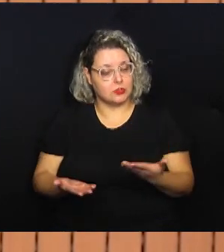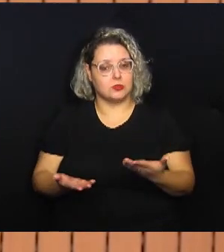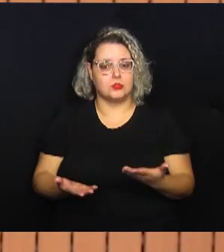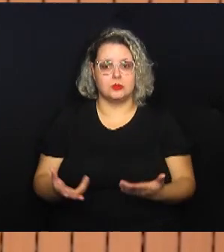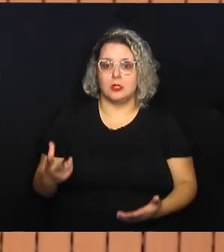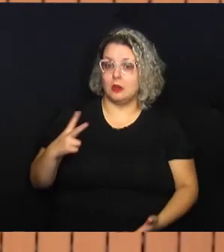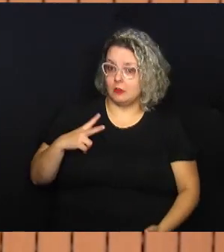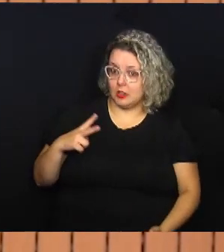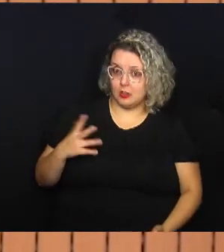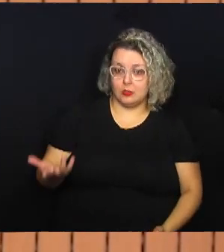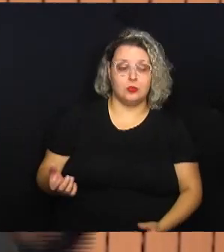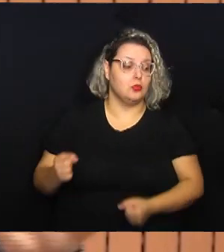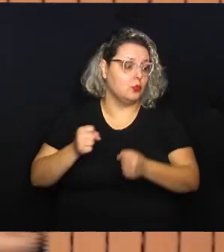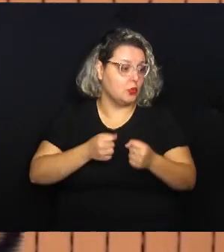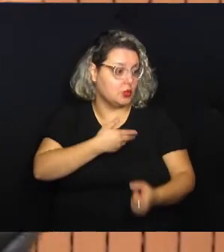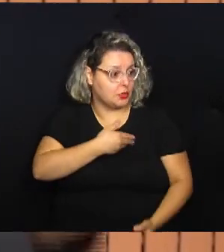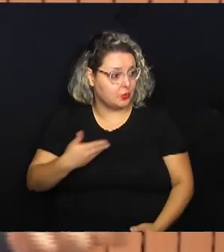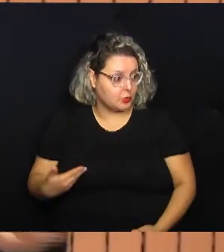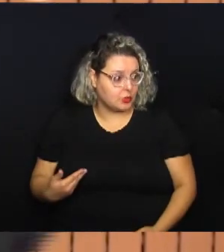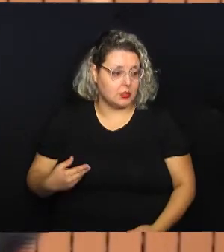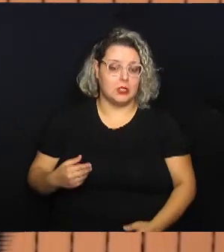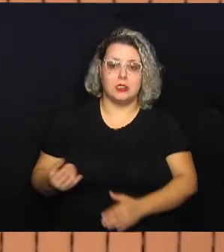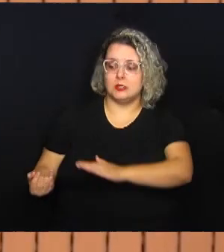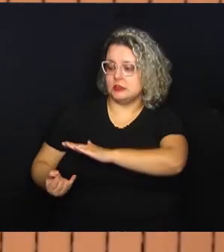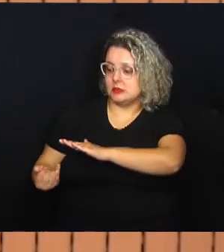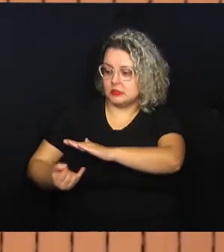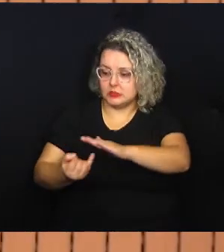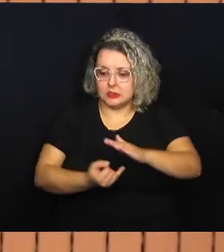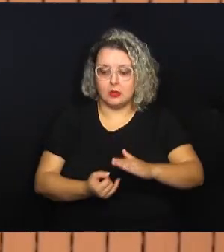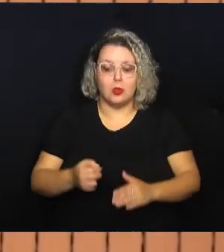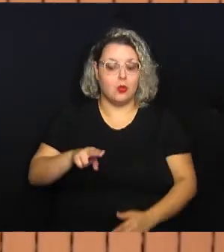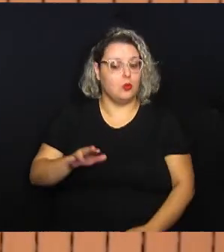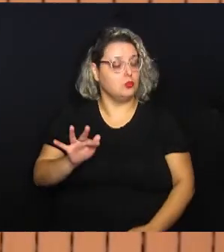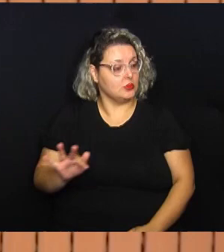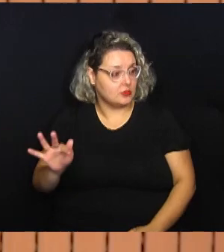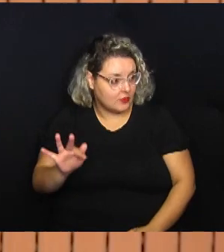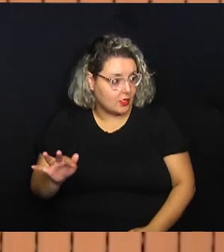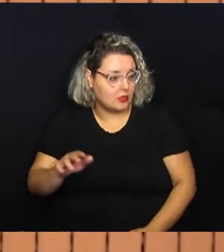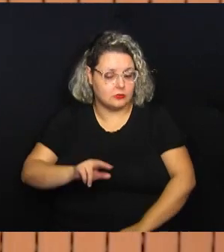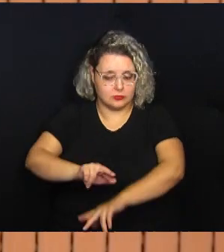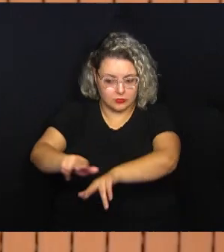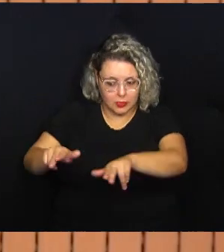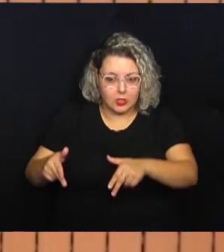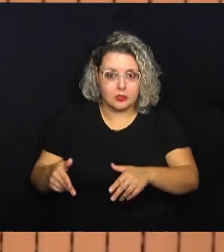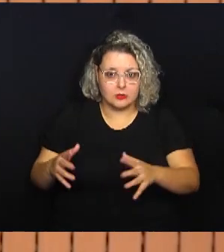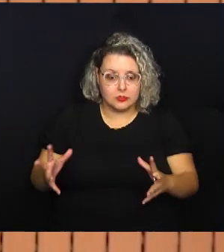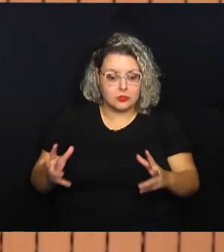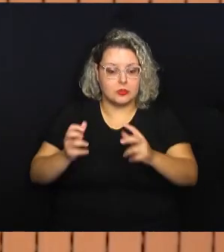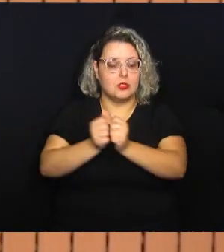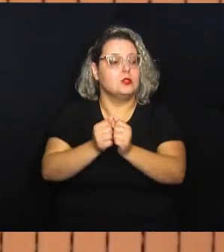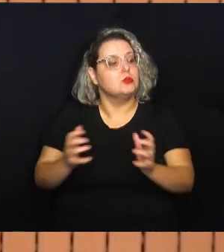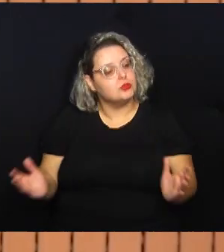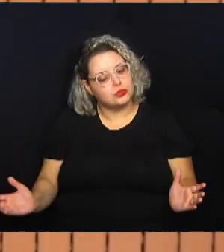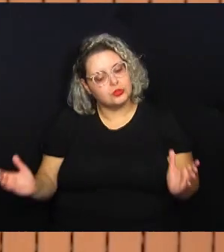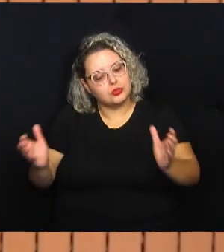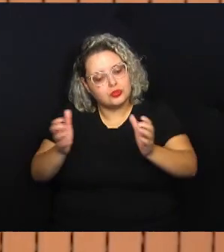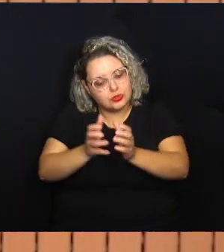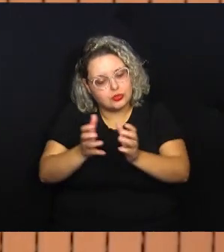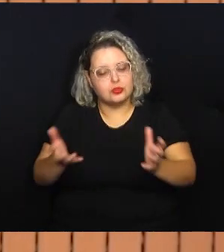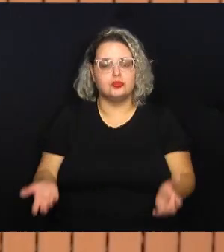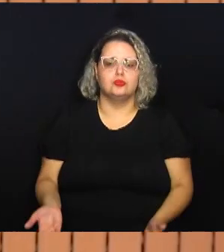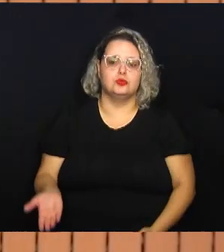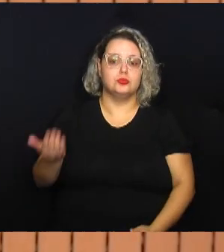atitudes individuais, seja do poder público, das entidades, da universidade, se afinem, se